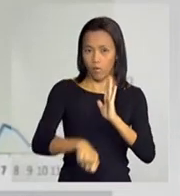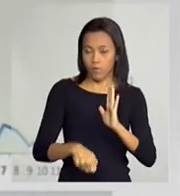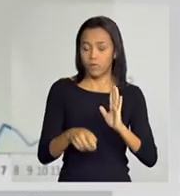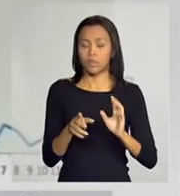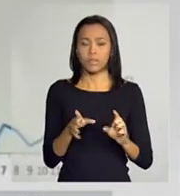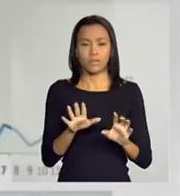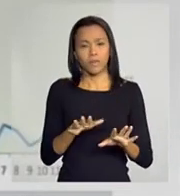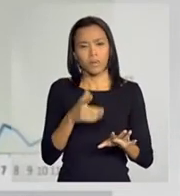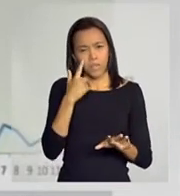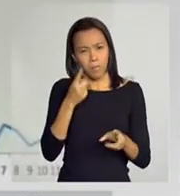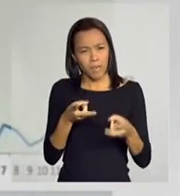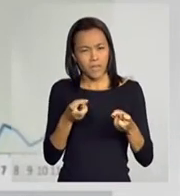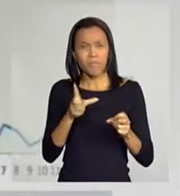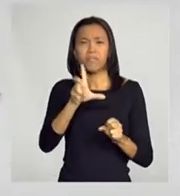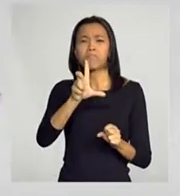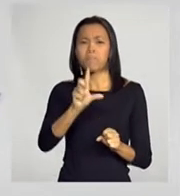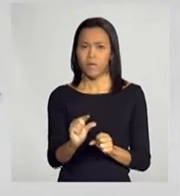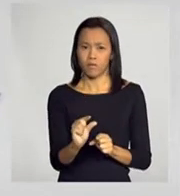um pouco menor.